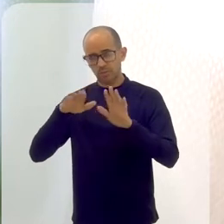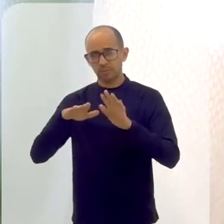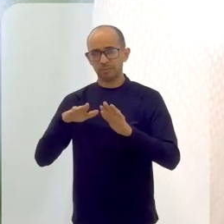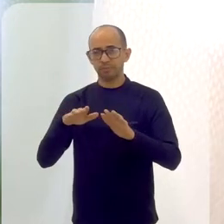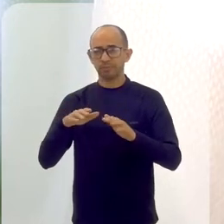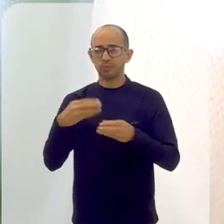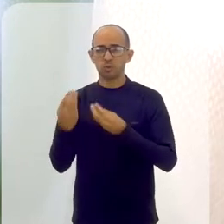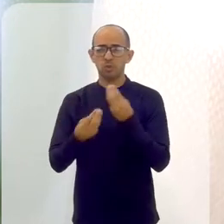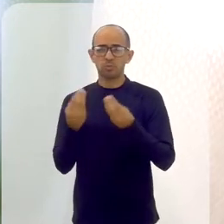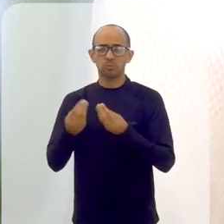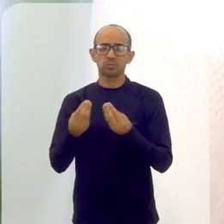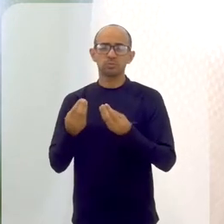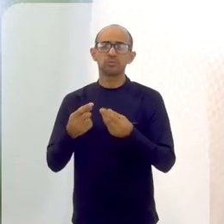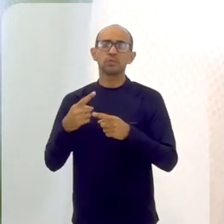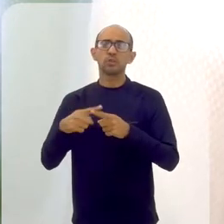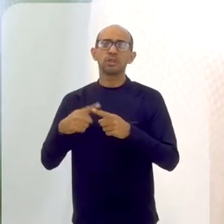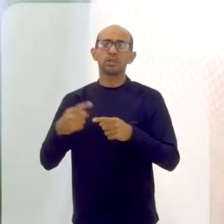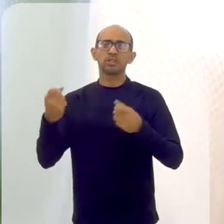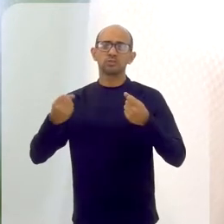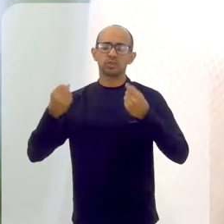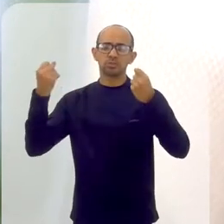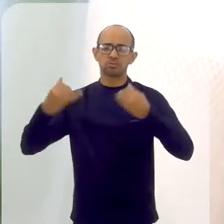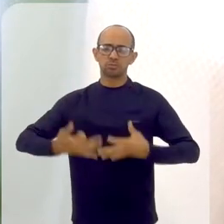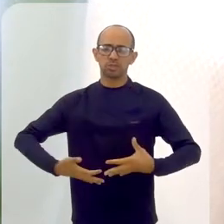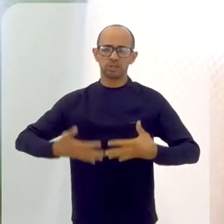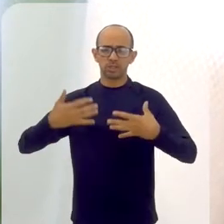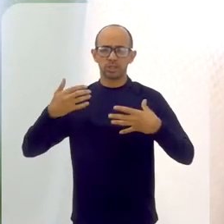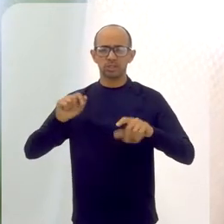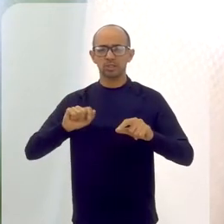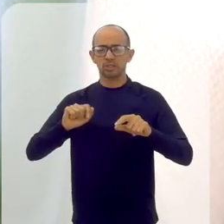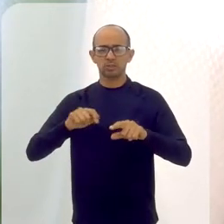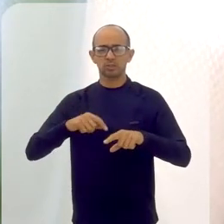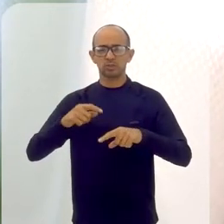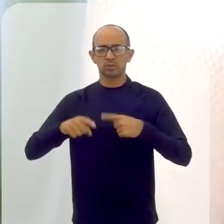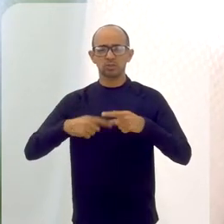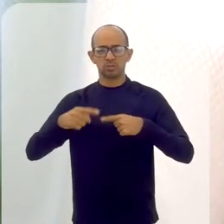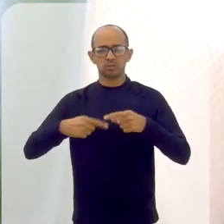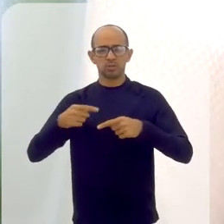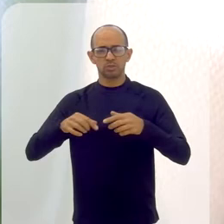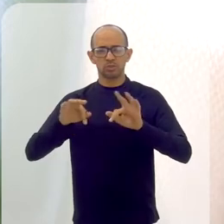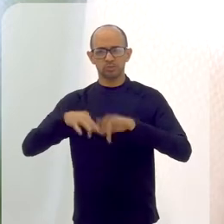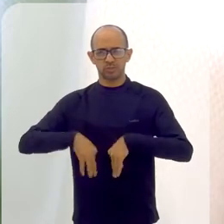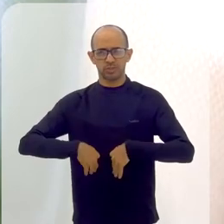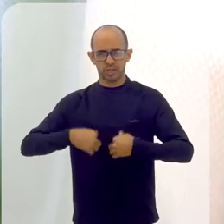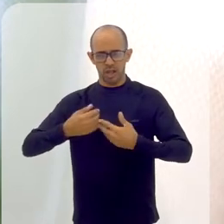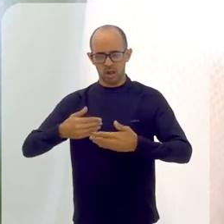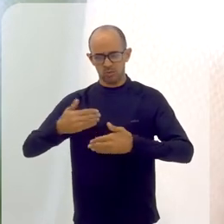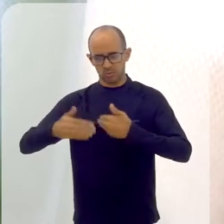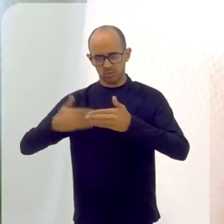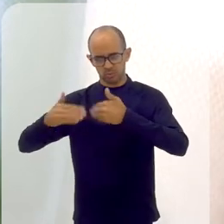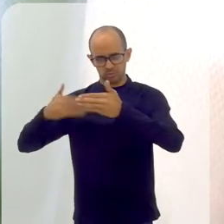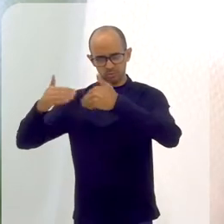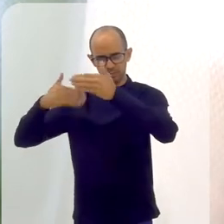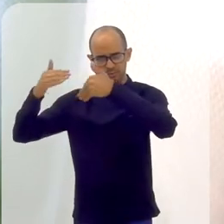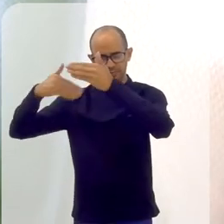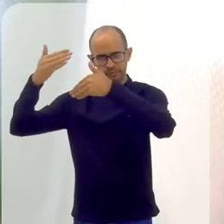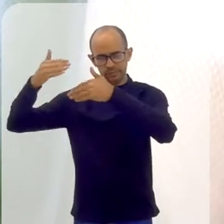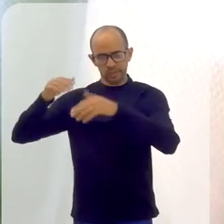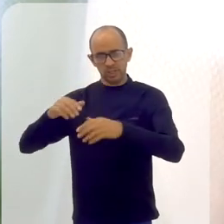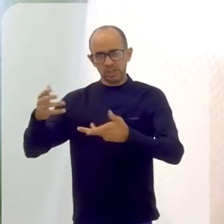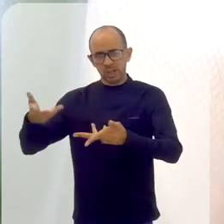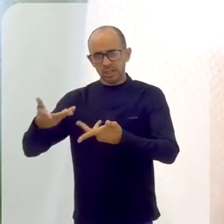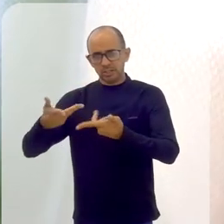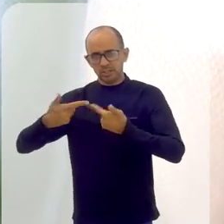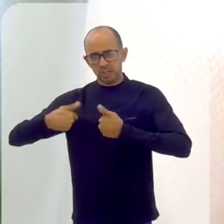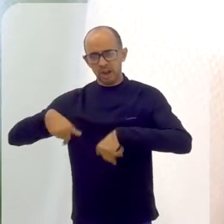inconsciente. Enquanto a gente vai explicando, vai dizendo como é que funciona um determinado processo científico, artístico,